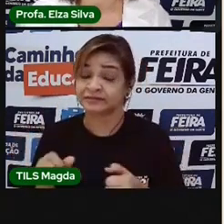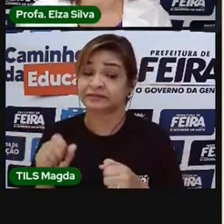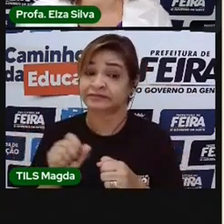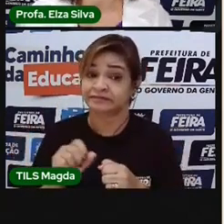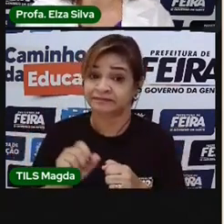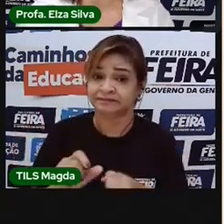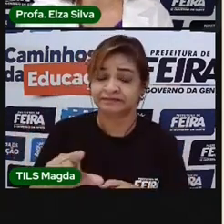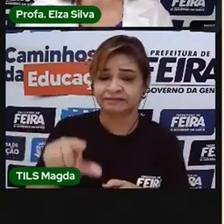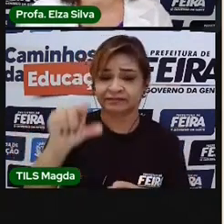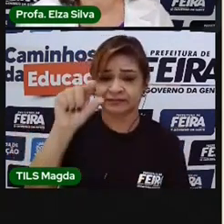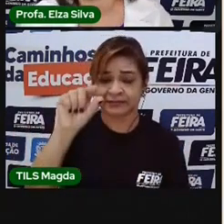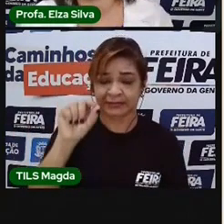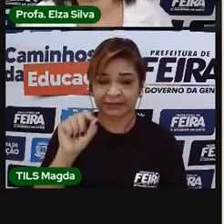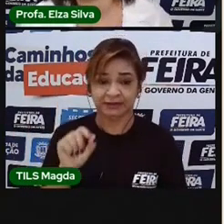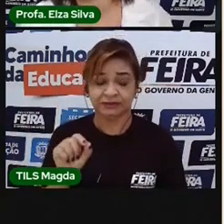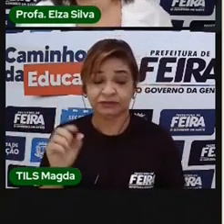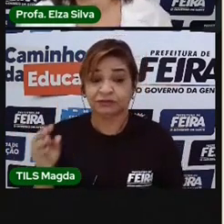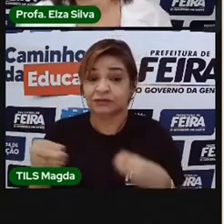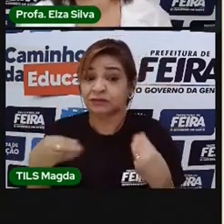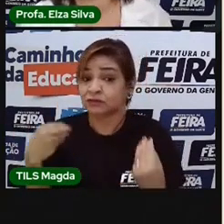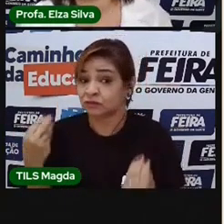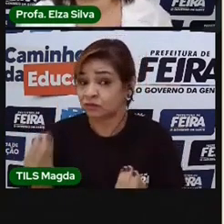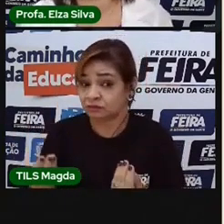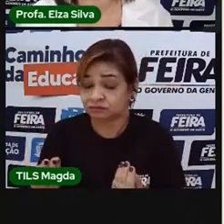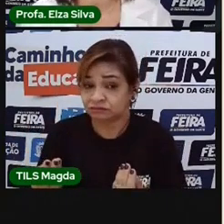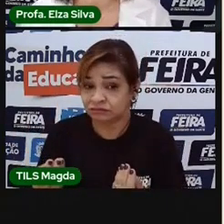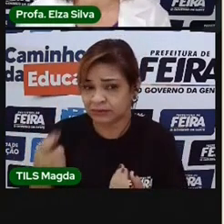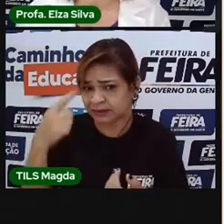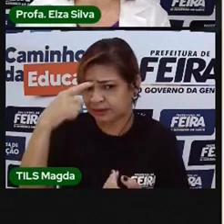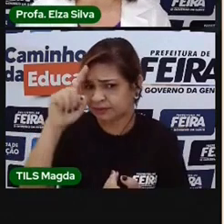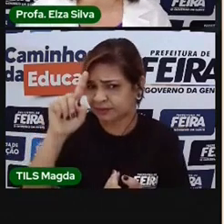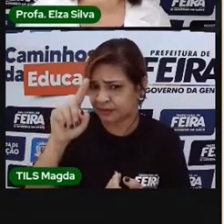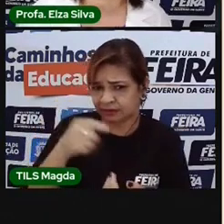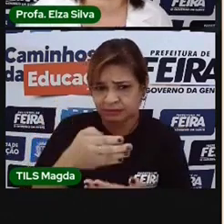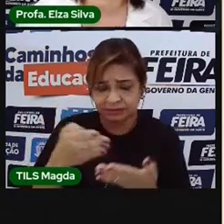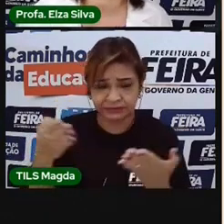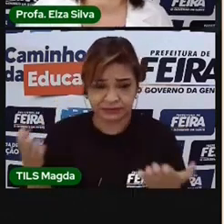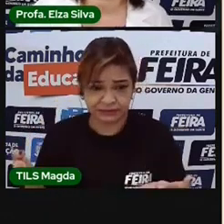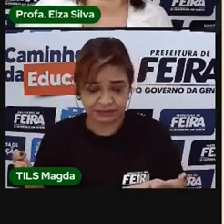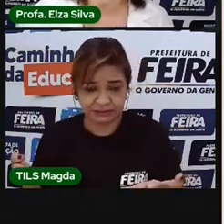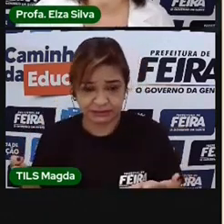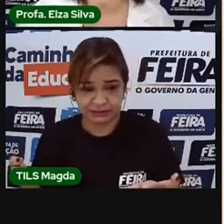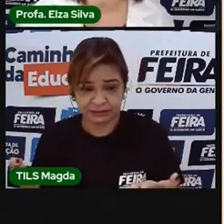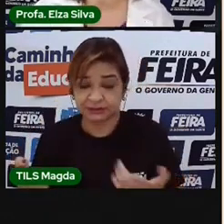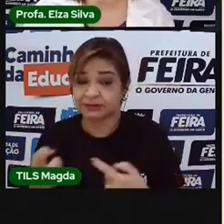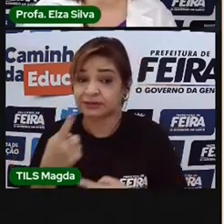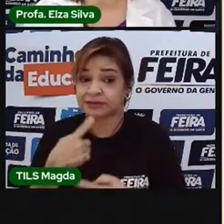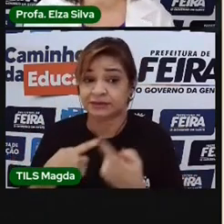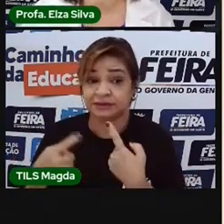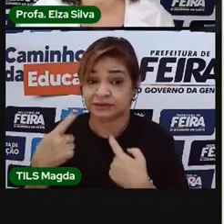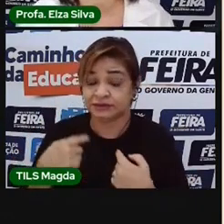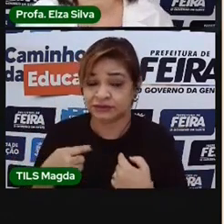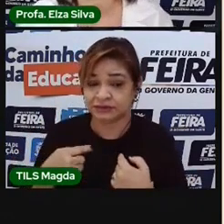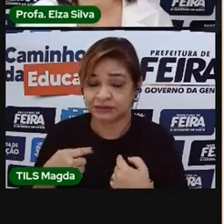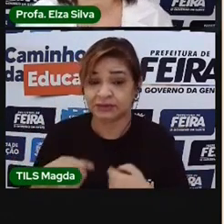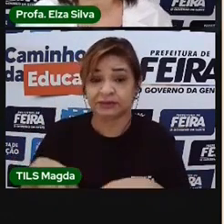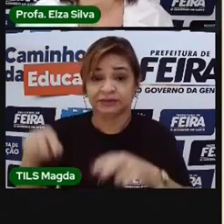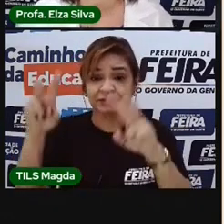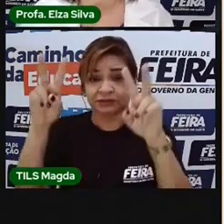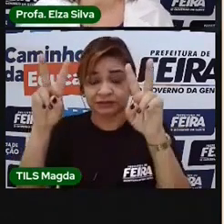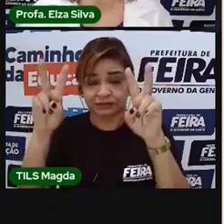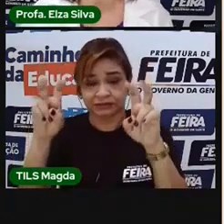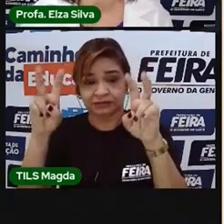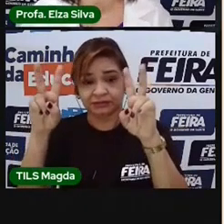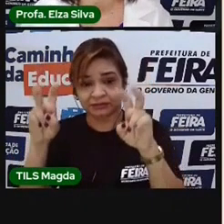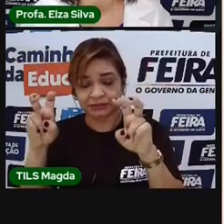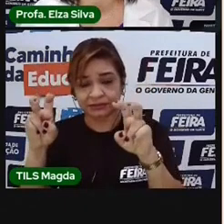Escolher um formato que esteja relacionado ao tema da nuvem de palavras que